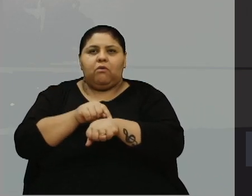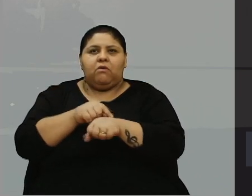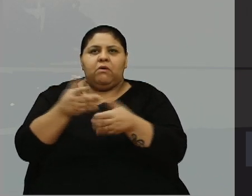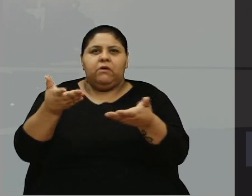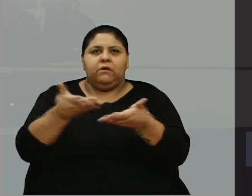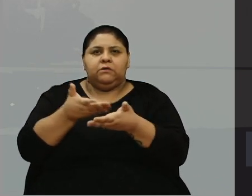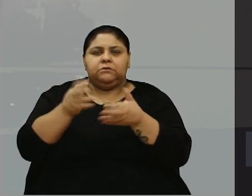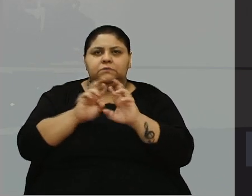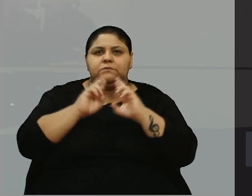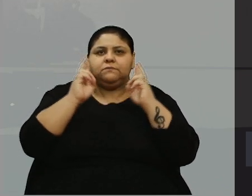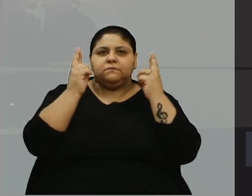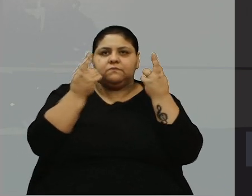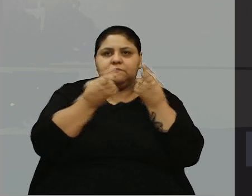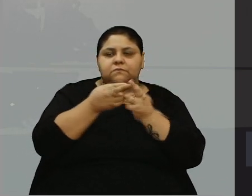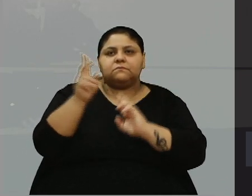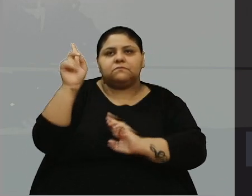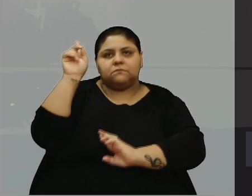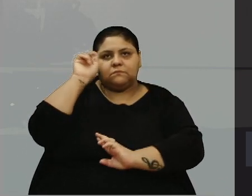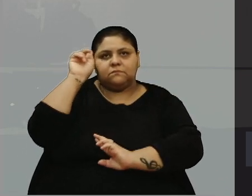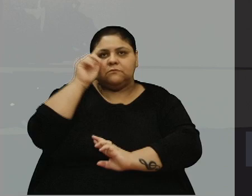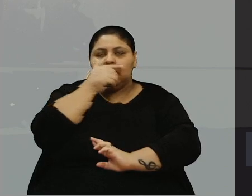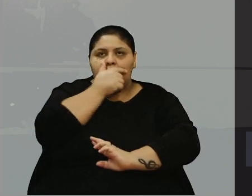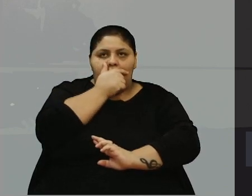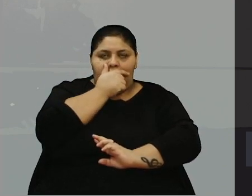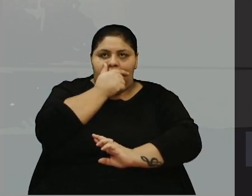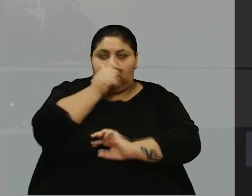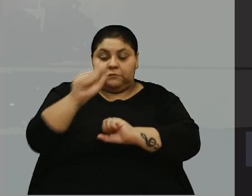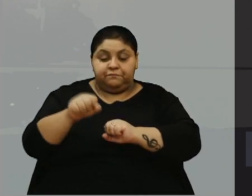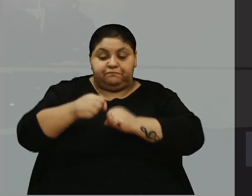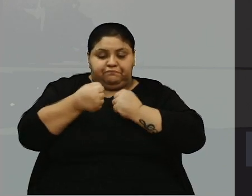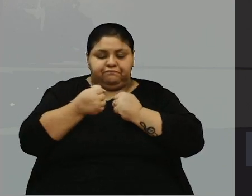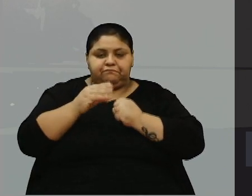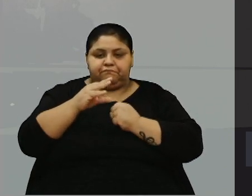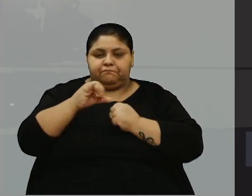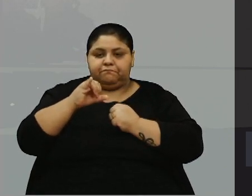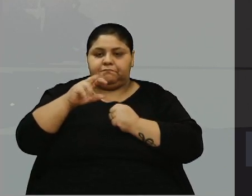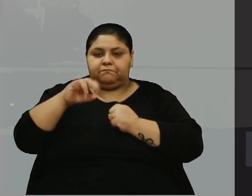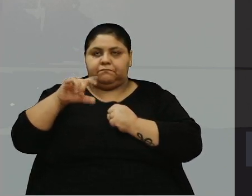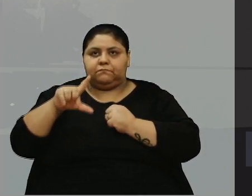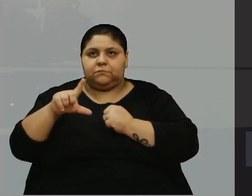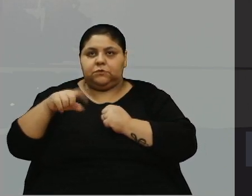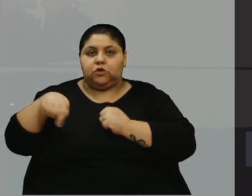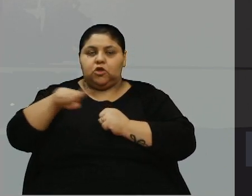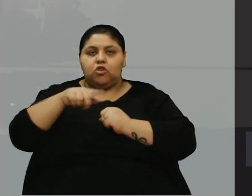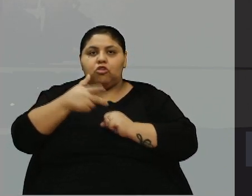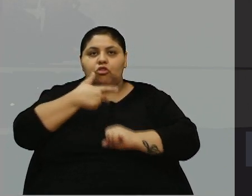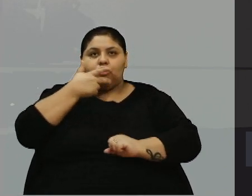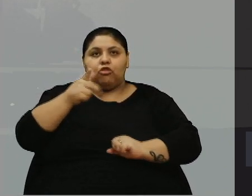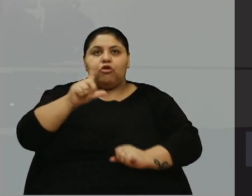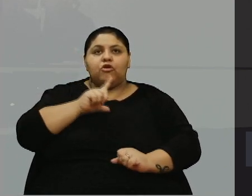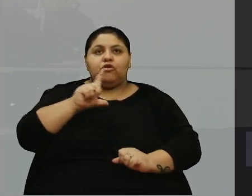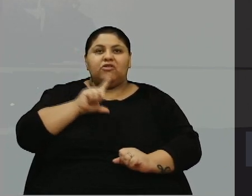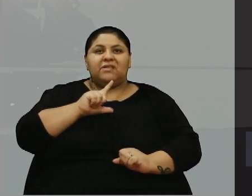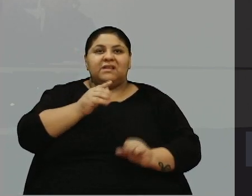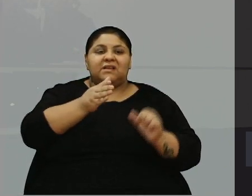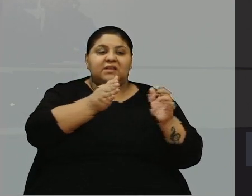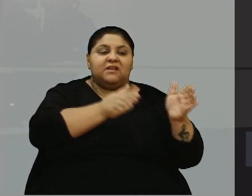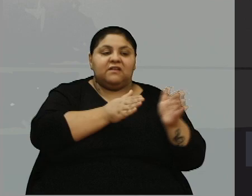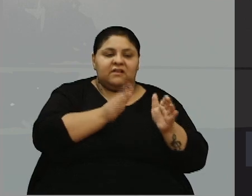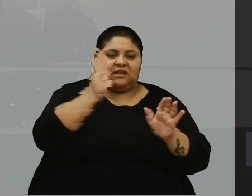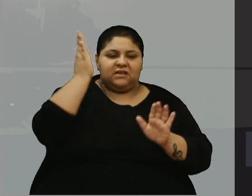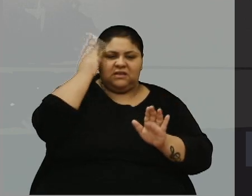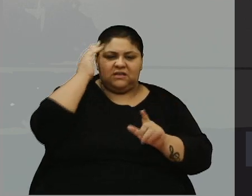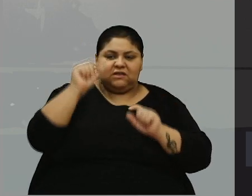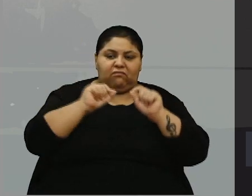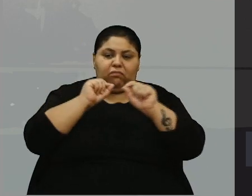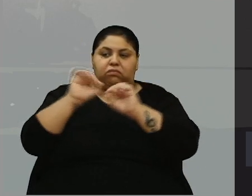as reuniões diárias da defesa civil, que nós falamos que nós temos que ter acesso e saber quais